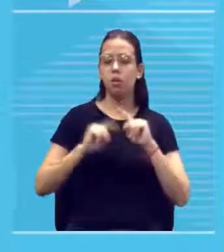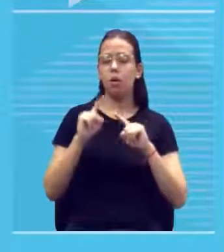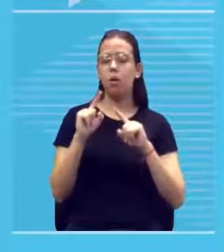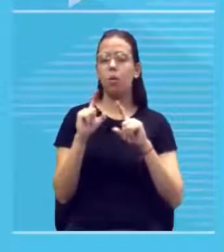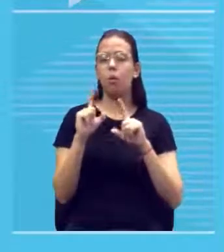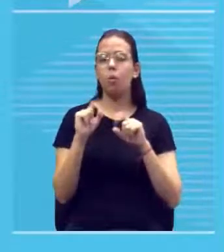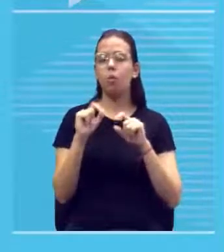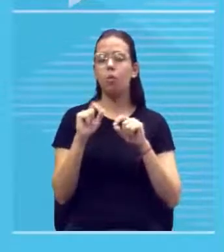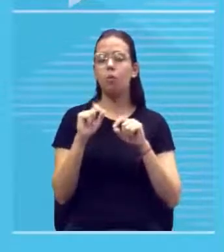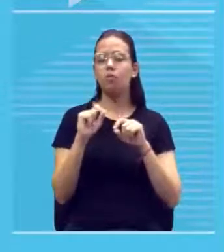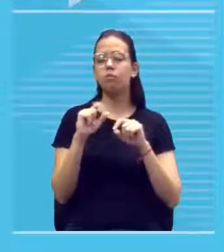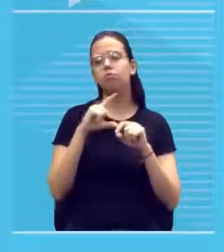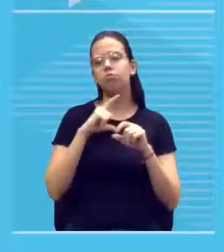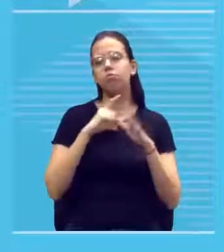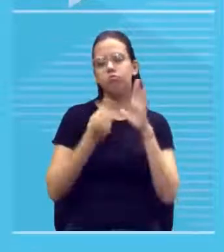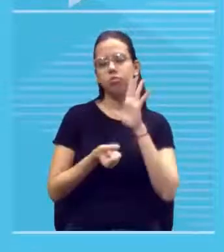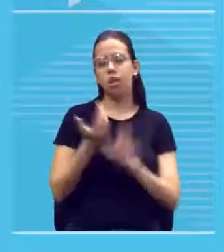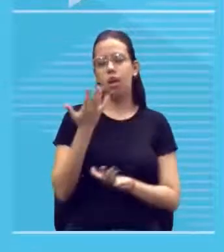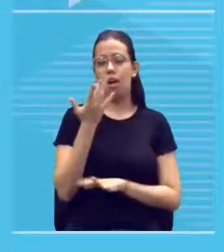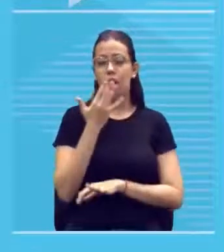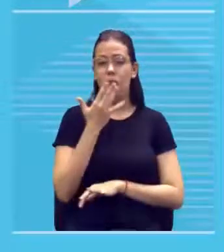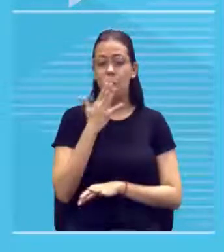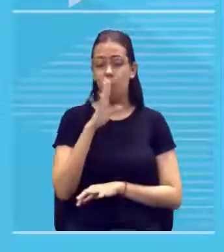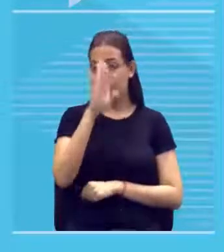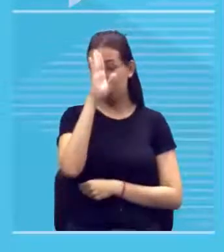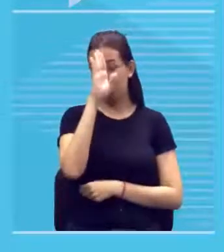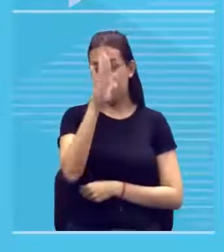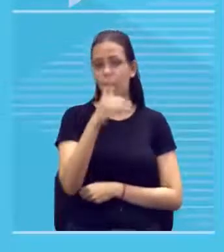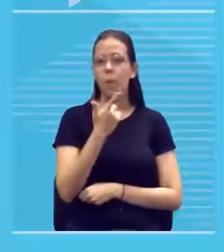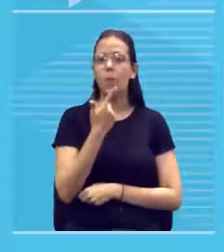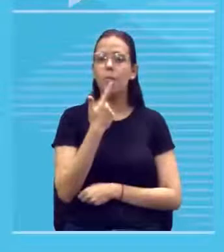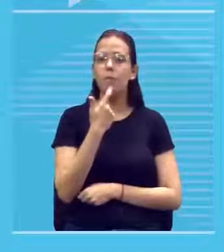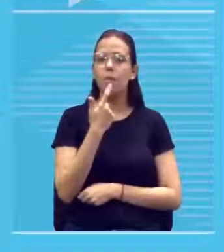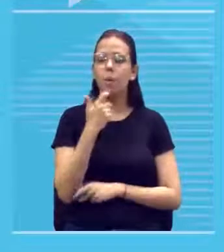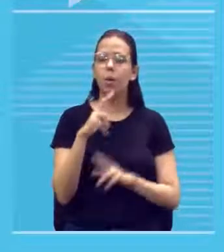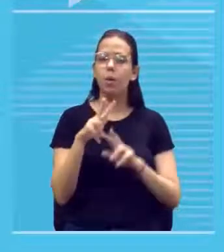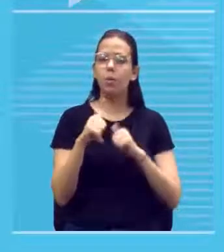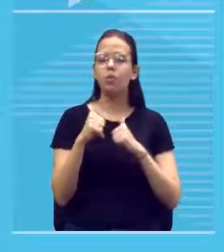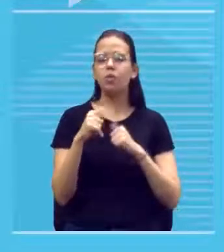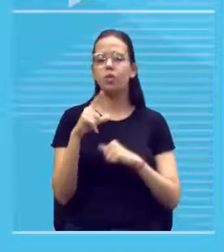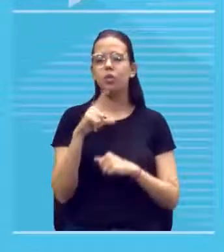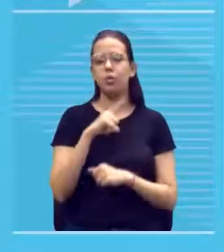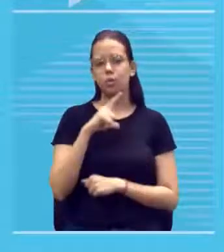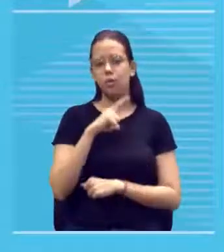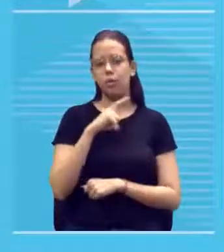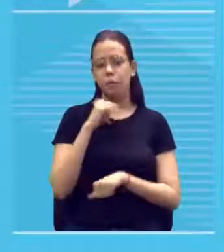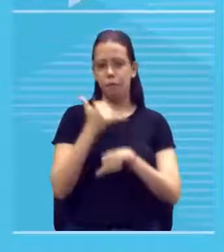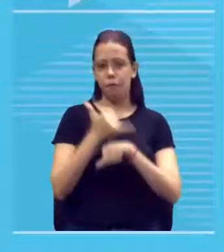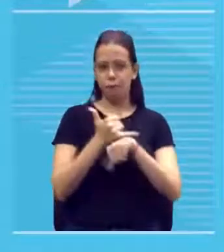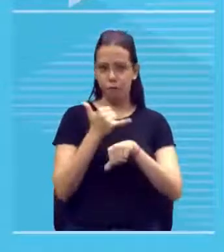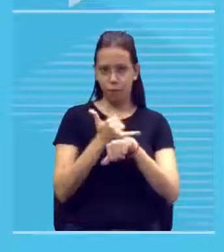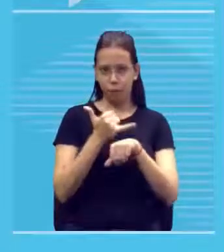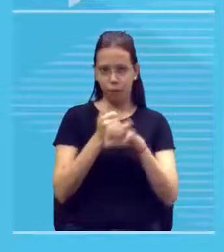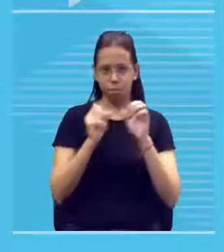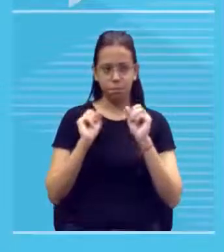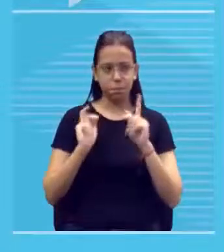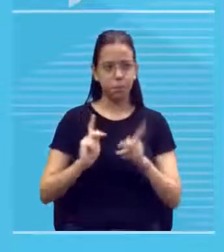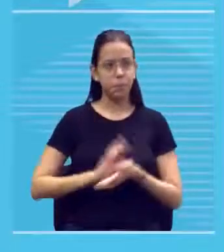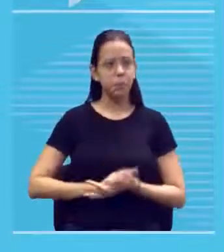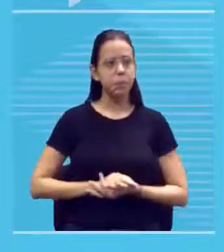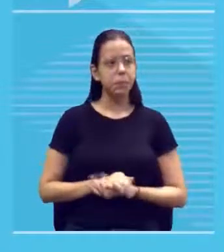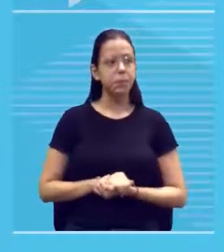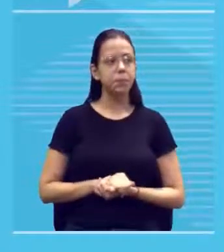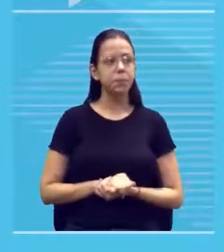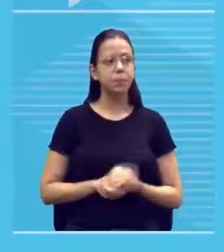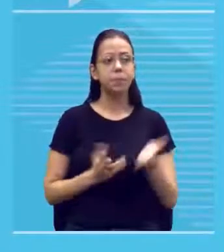resultando nessas cores principalmente o vermelho porque o óxido de ferro era muito presente certo o eles